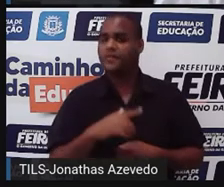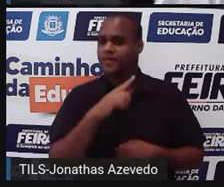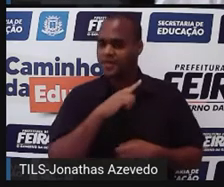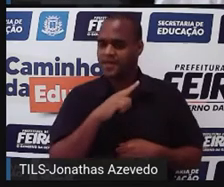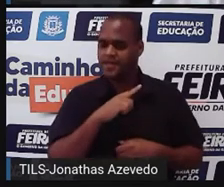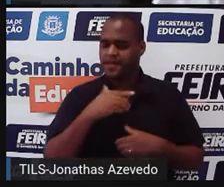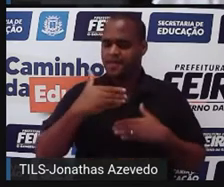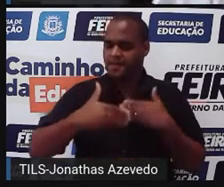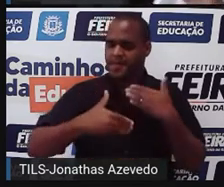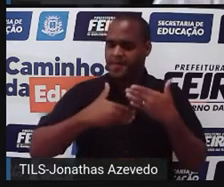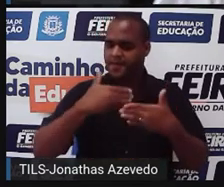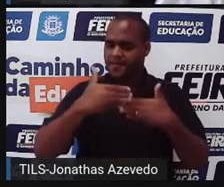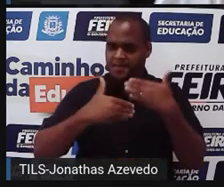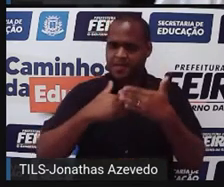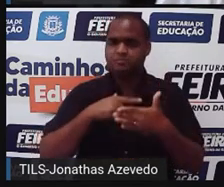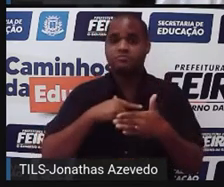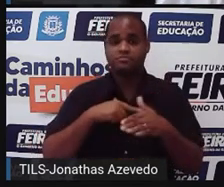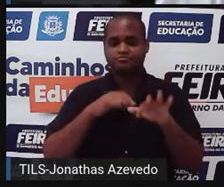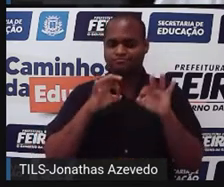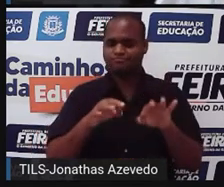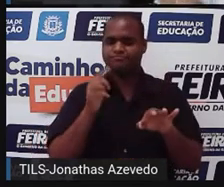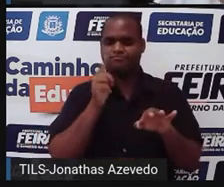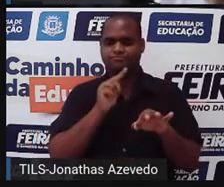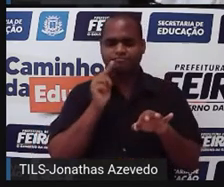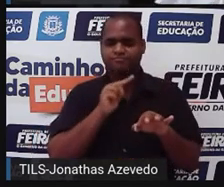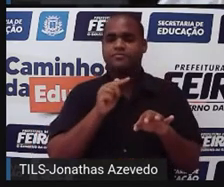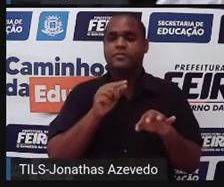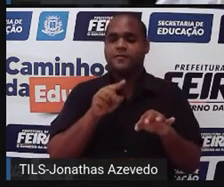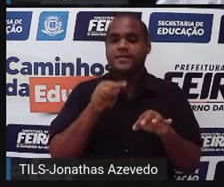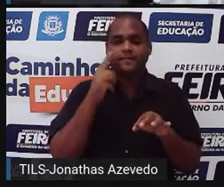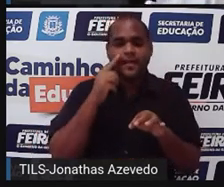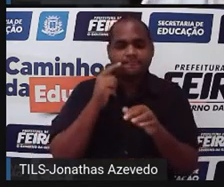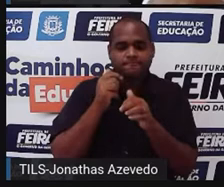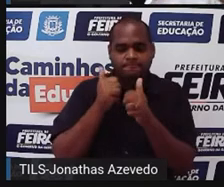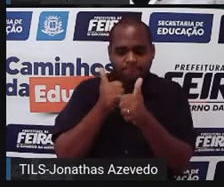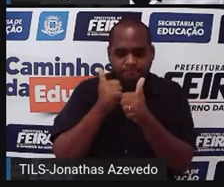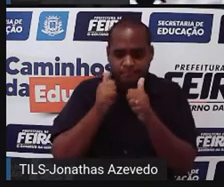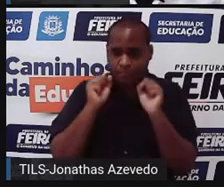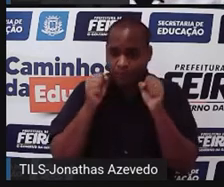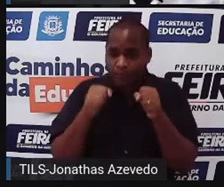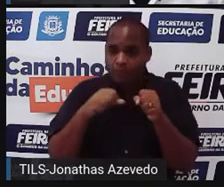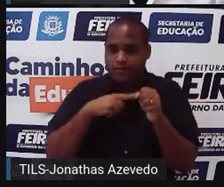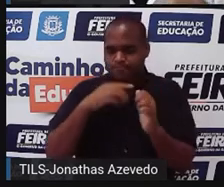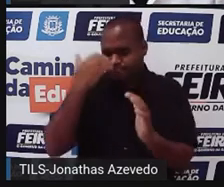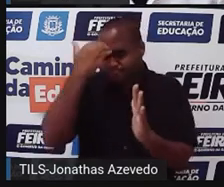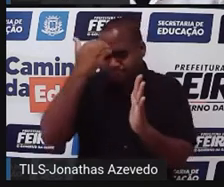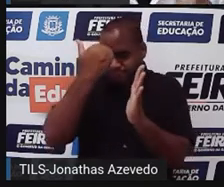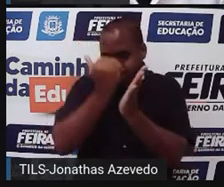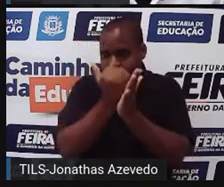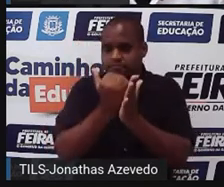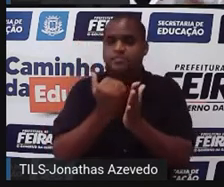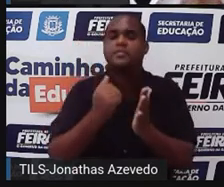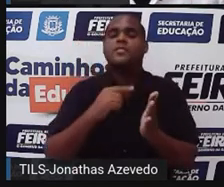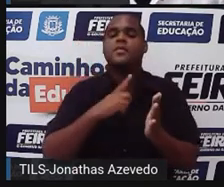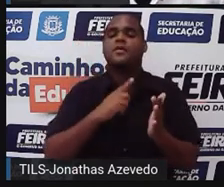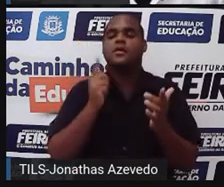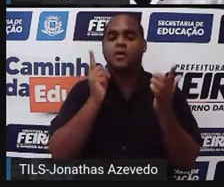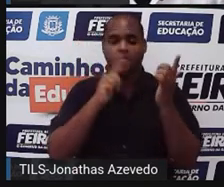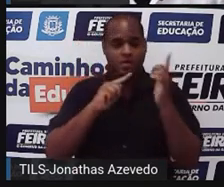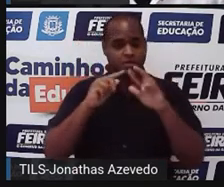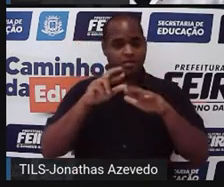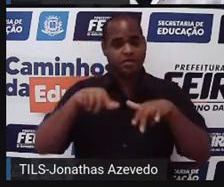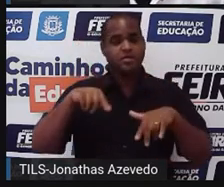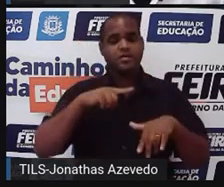esse passo a passo, existe essa receita, que se a gente seguir ela direitinho, a chance de a gente conseguir